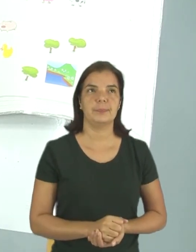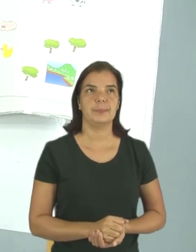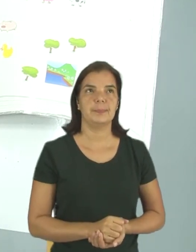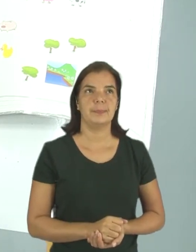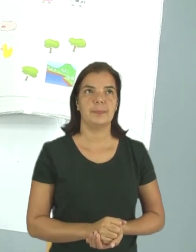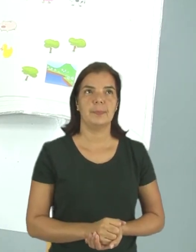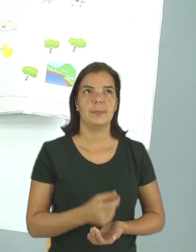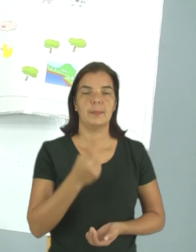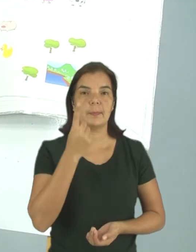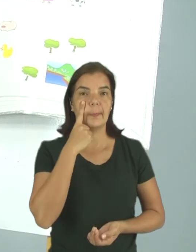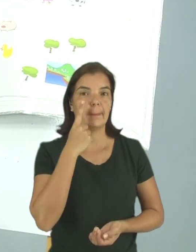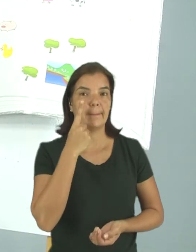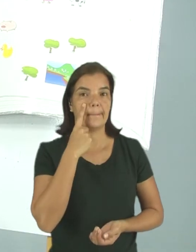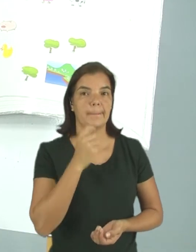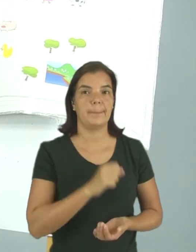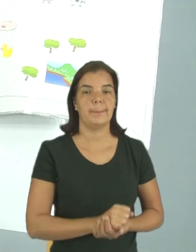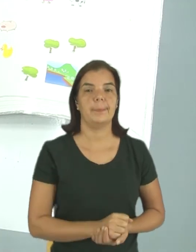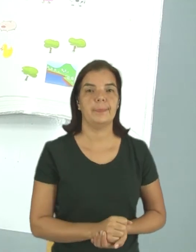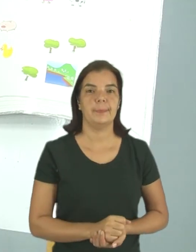Olhem aqui.